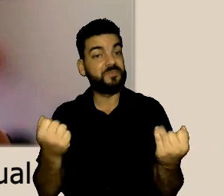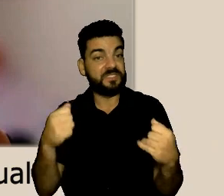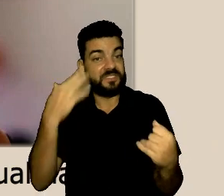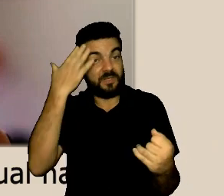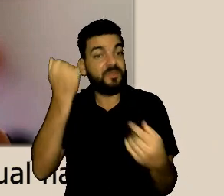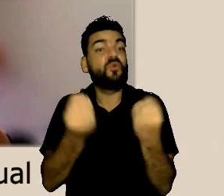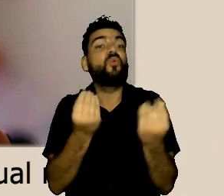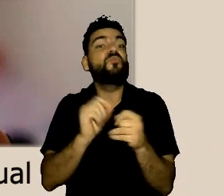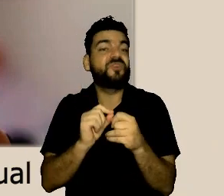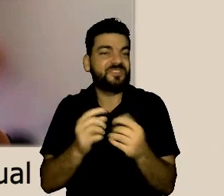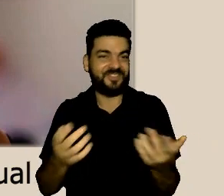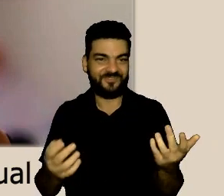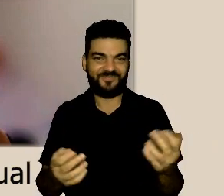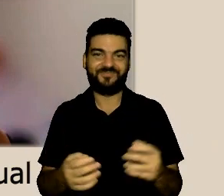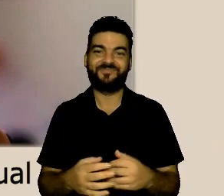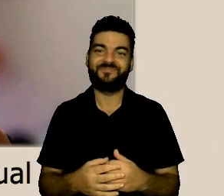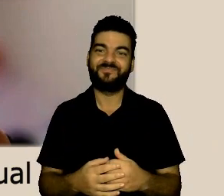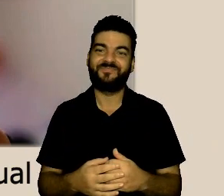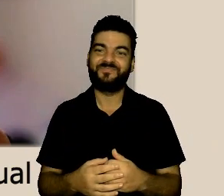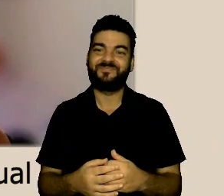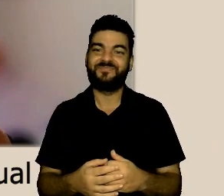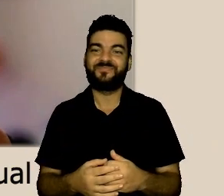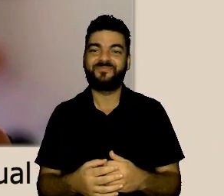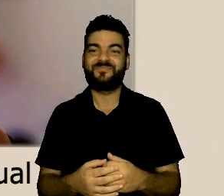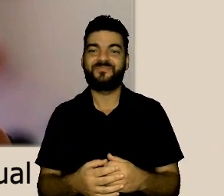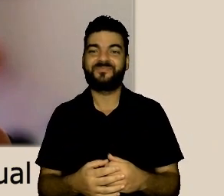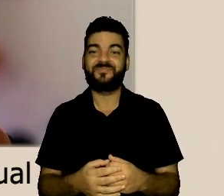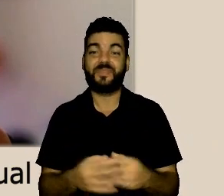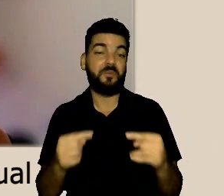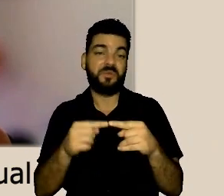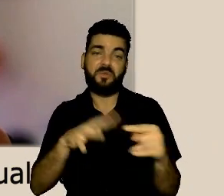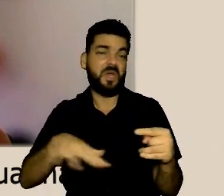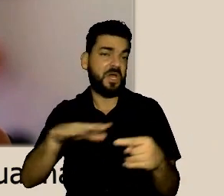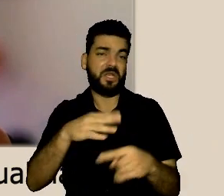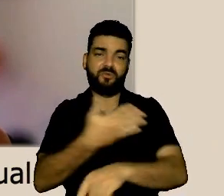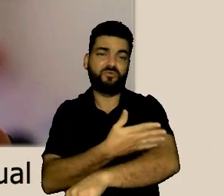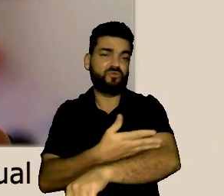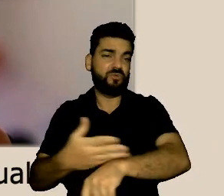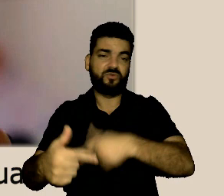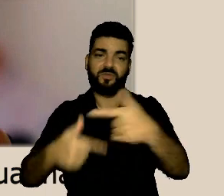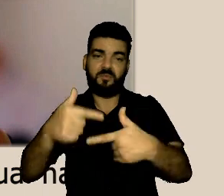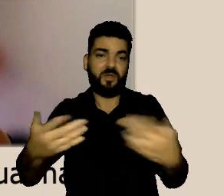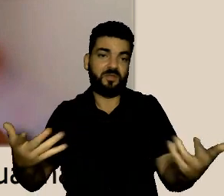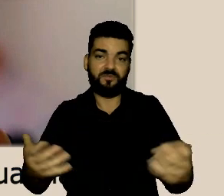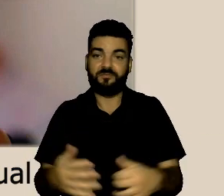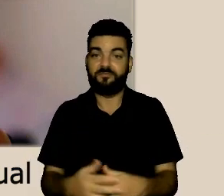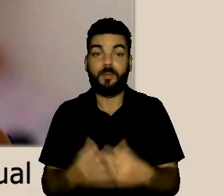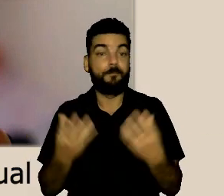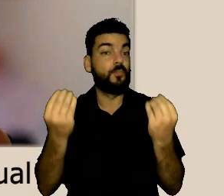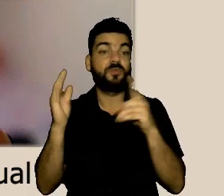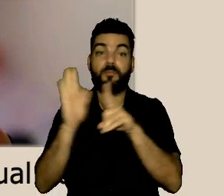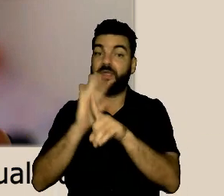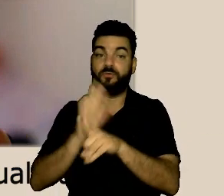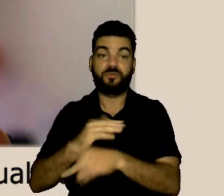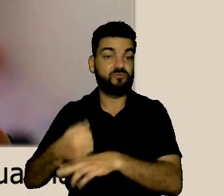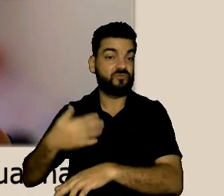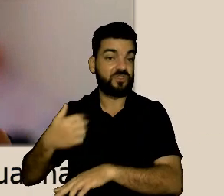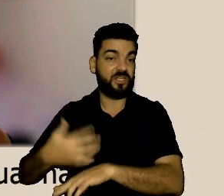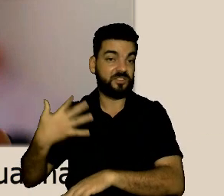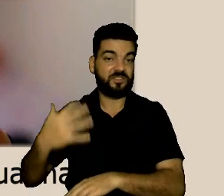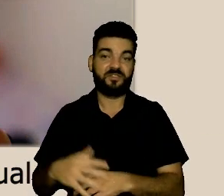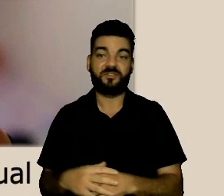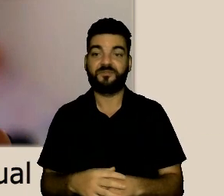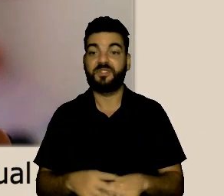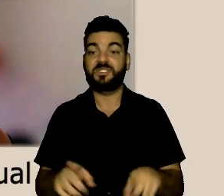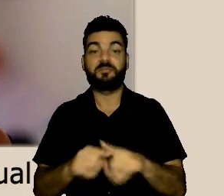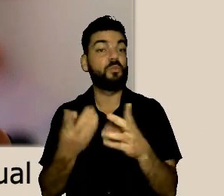saber como fazer e como trazer essa comunicação não violenta para o nosso